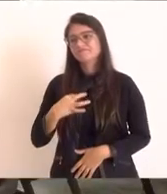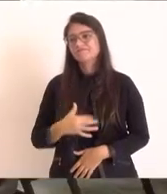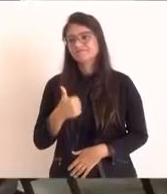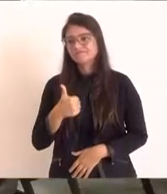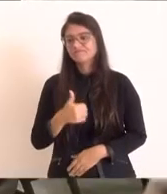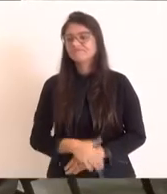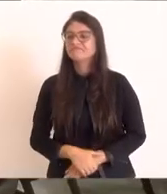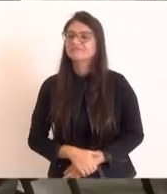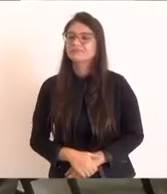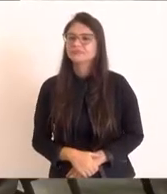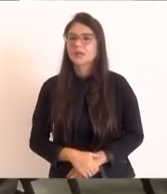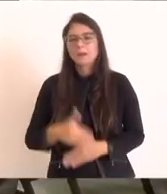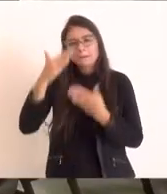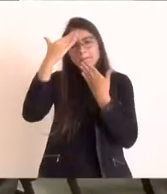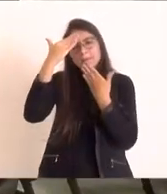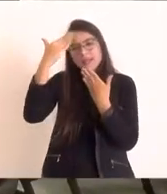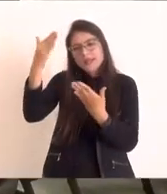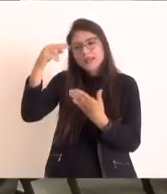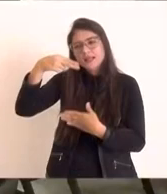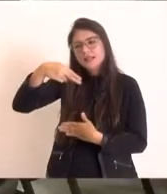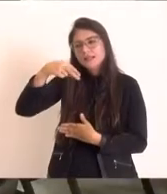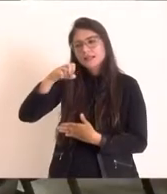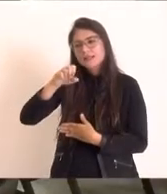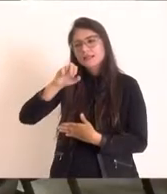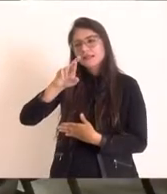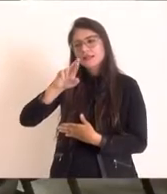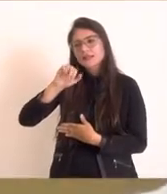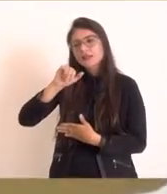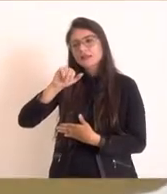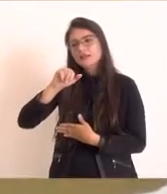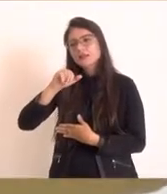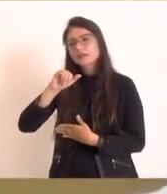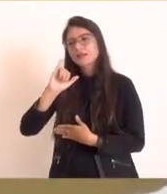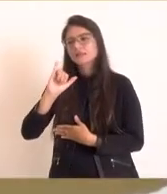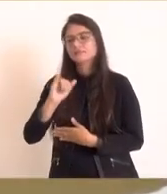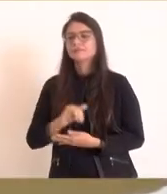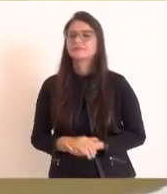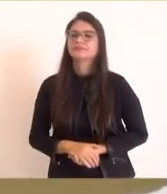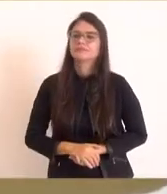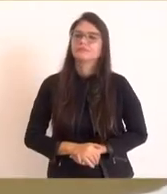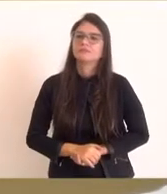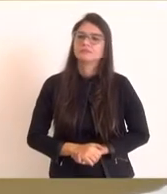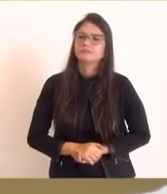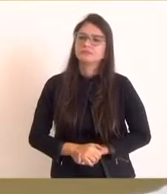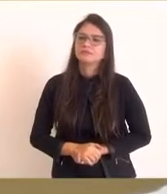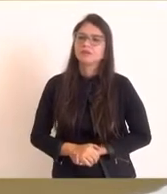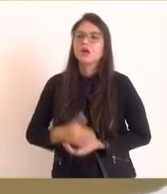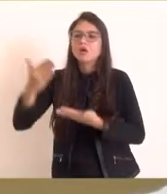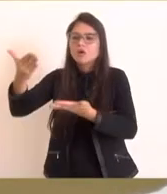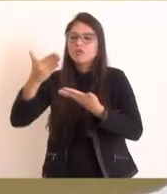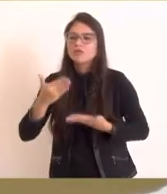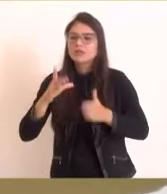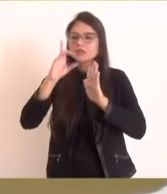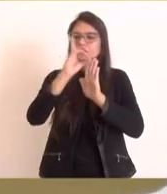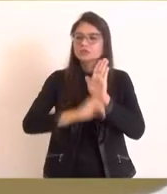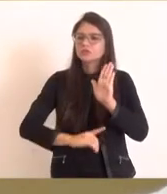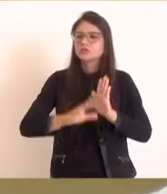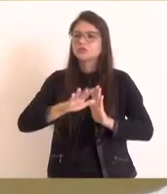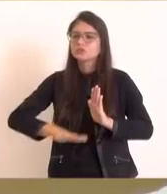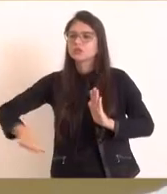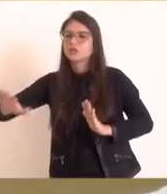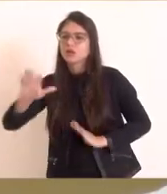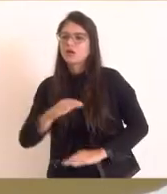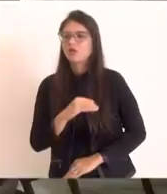Obrigado, Nerei. Queria convidar o diretor-geral do Campos Cabo Frio do Instituto Federal,